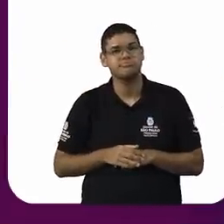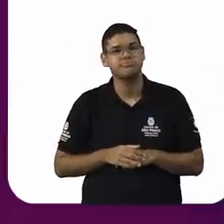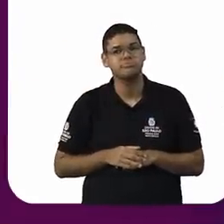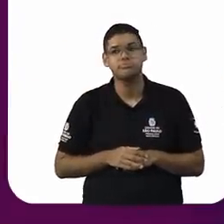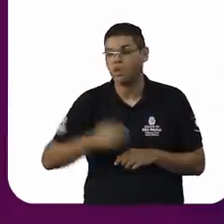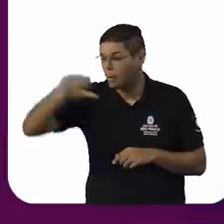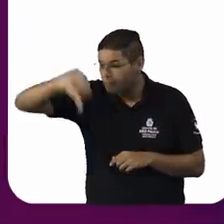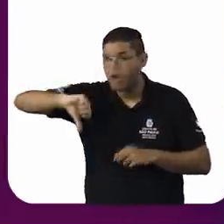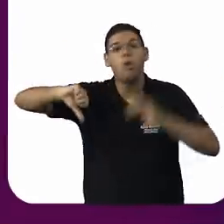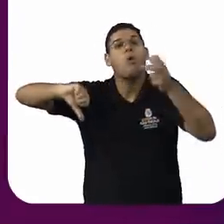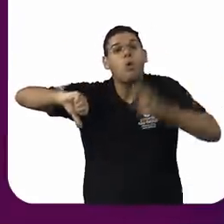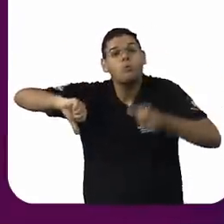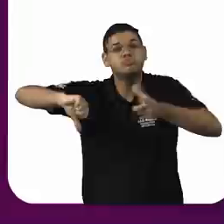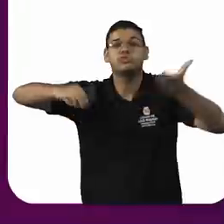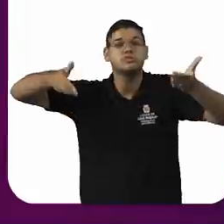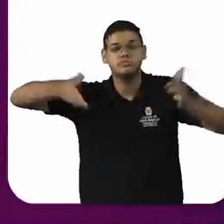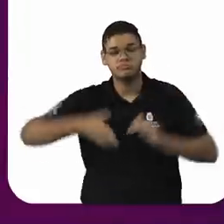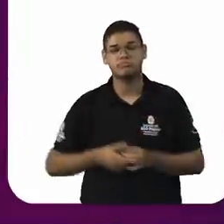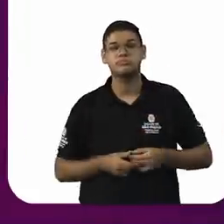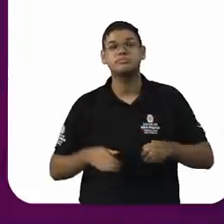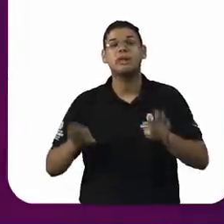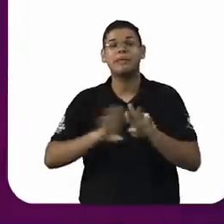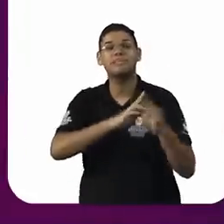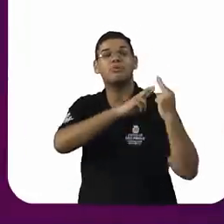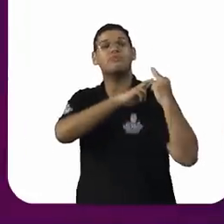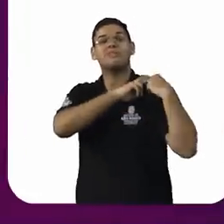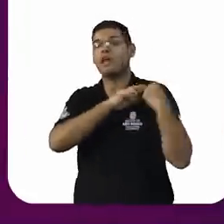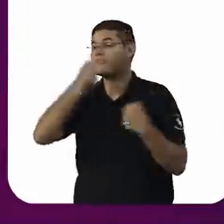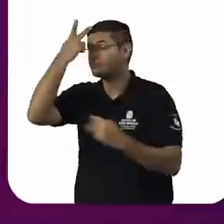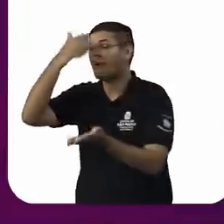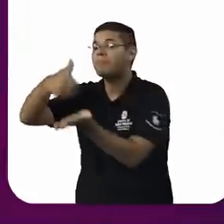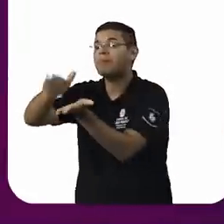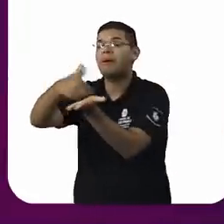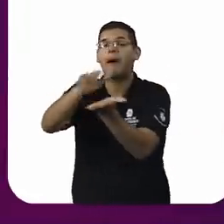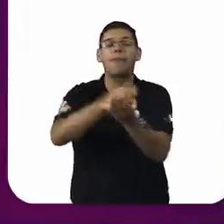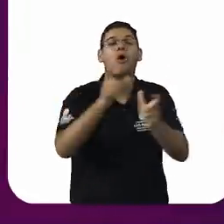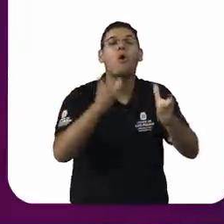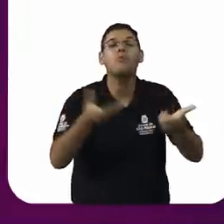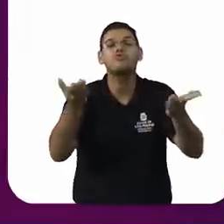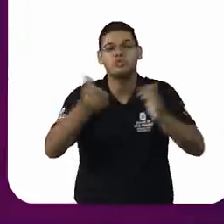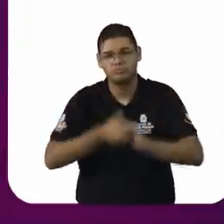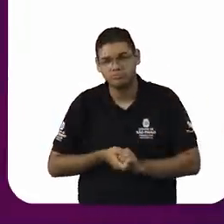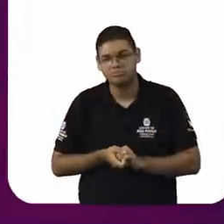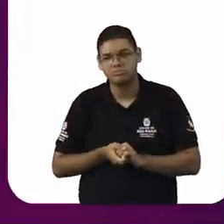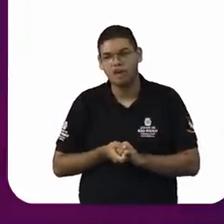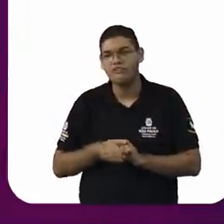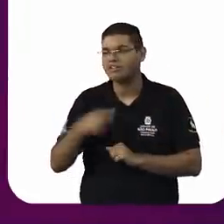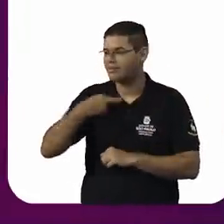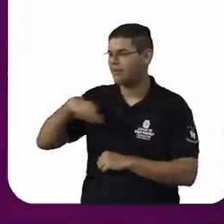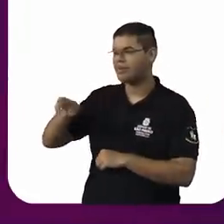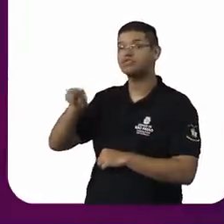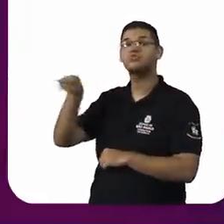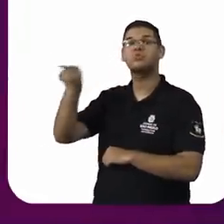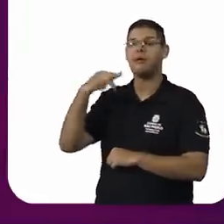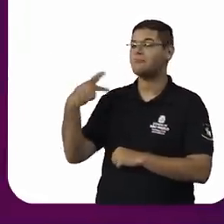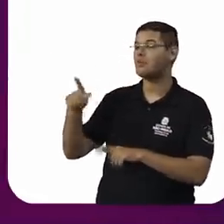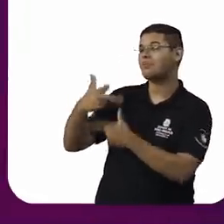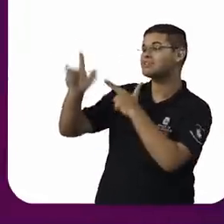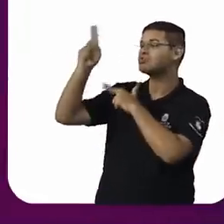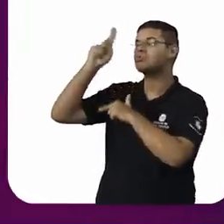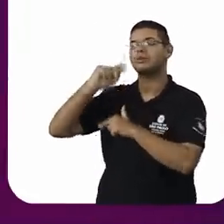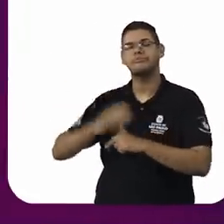drogadição? Pela desestruturação familiar? E aí você leva o sujeito a acreditar que se ele atacar um terreiro,